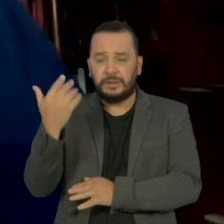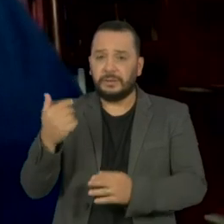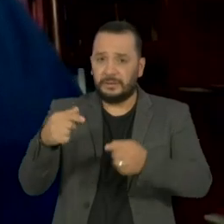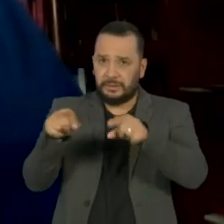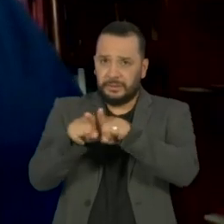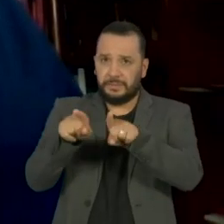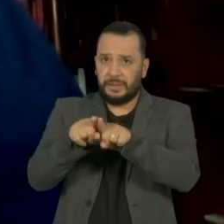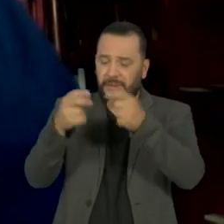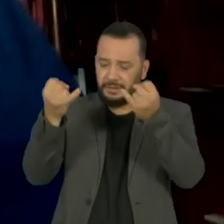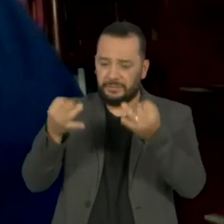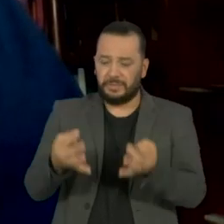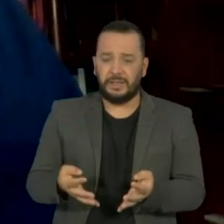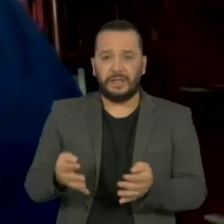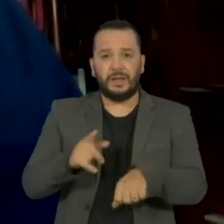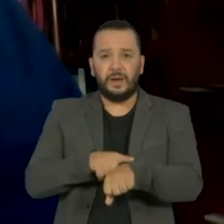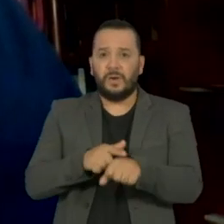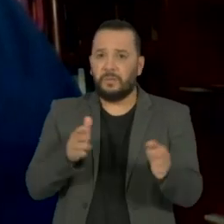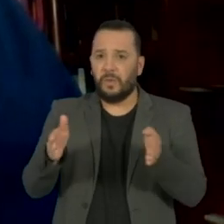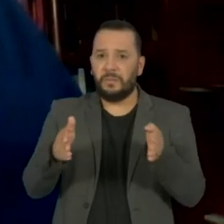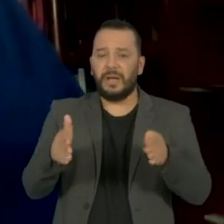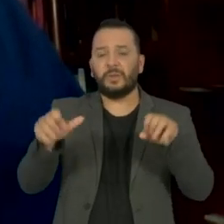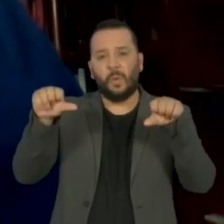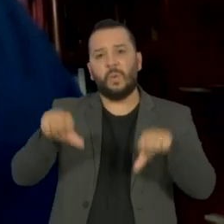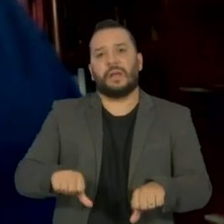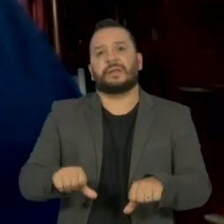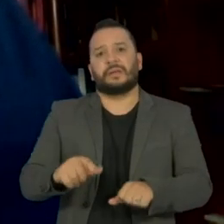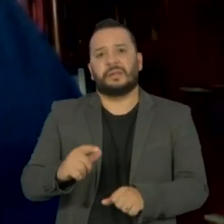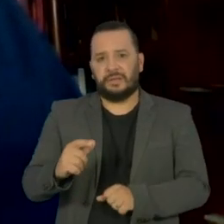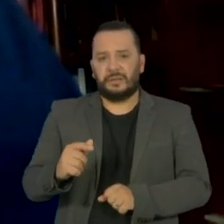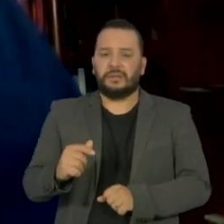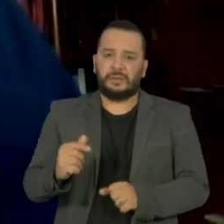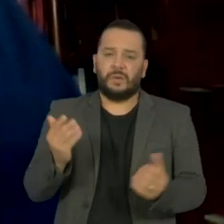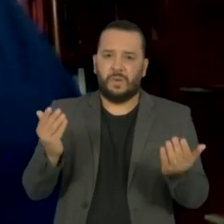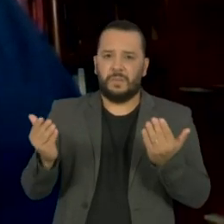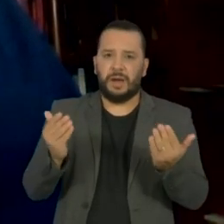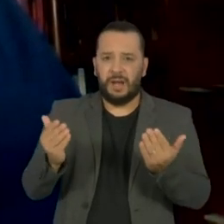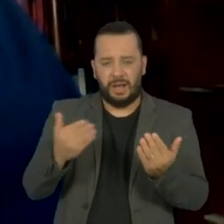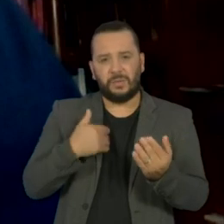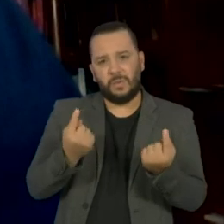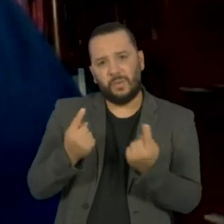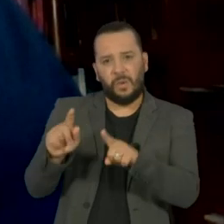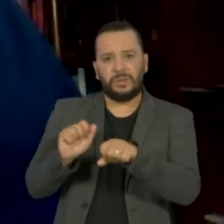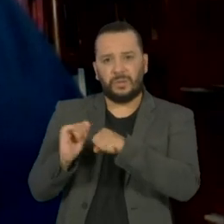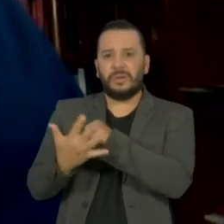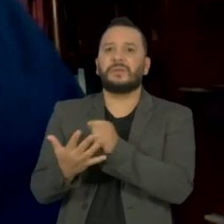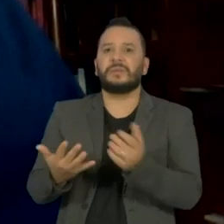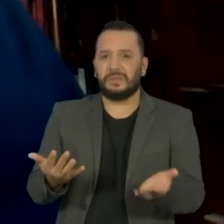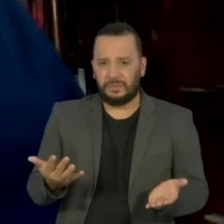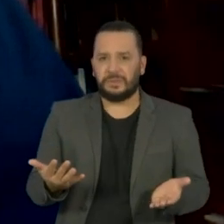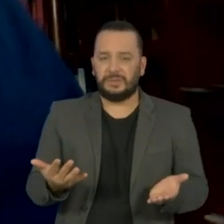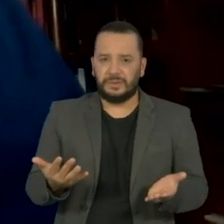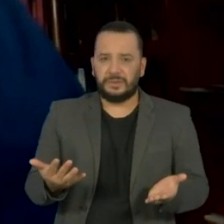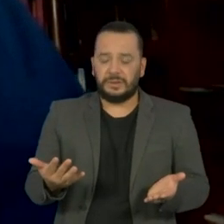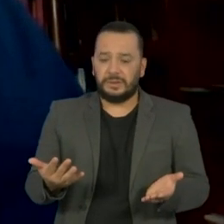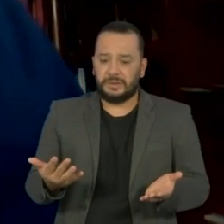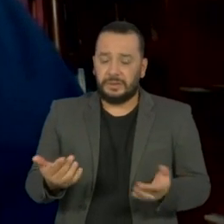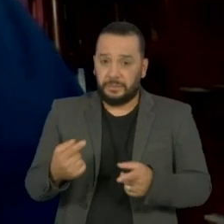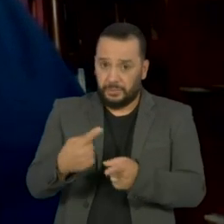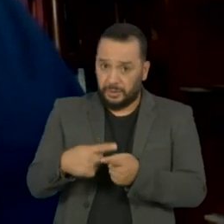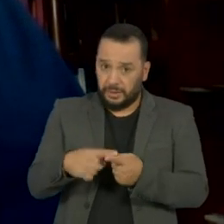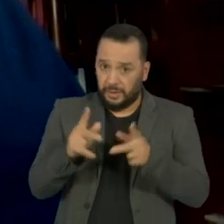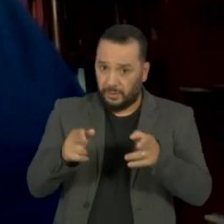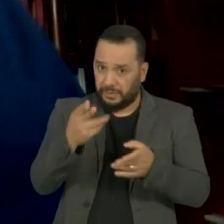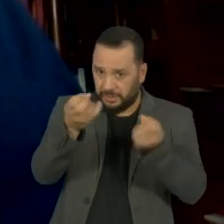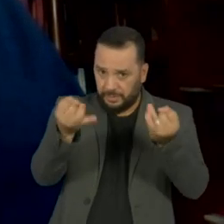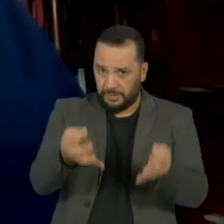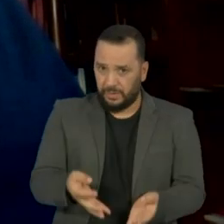situação ruim no quadro comparativo de enfrentamento da pandemia. Porque, como você está dizendo,